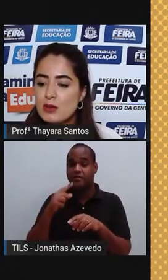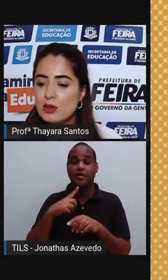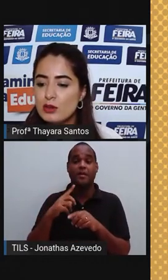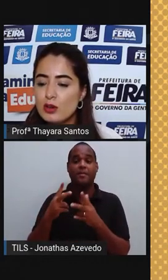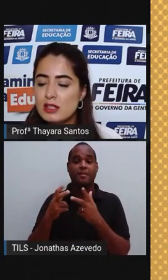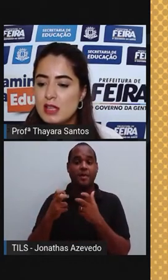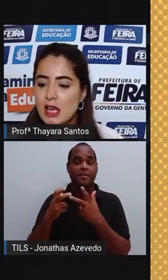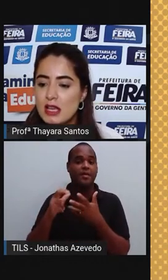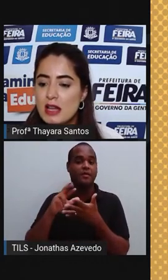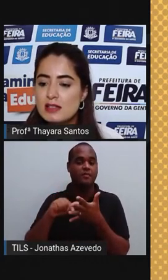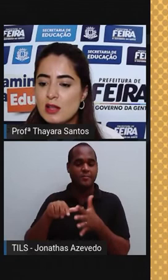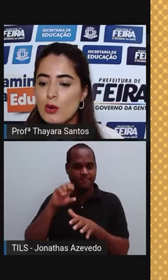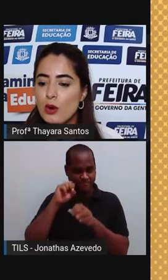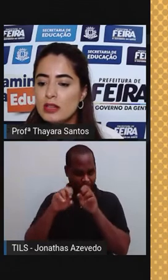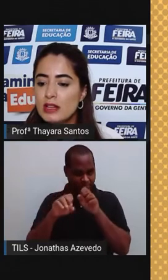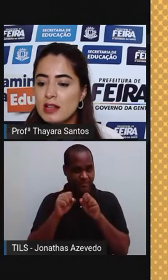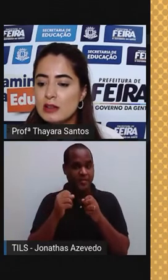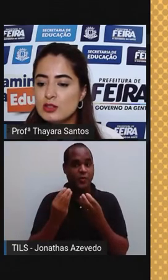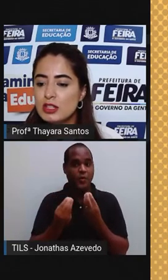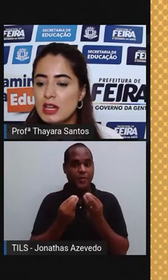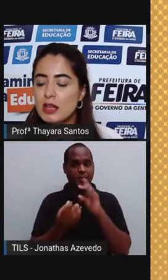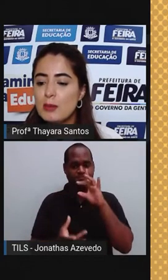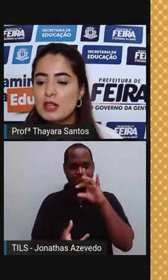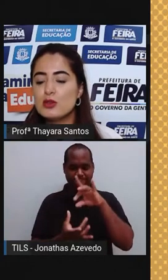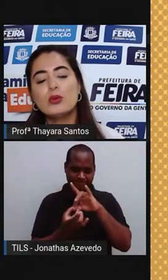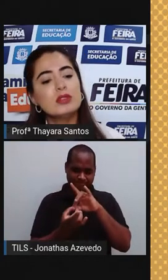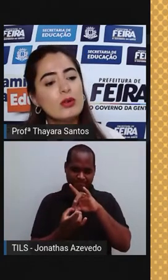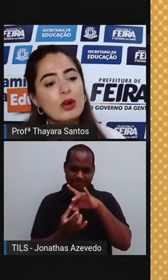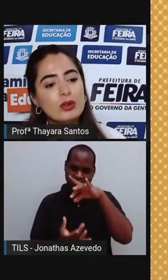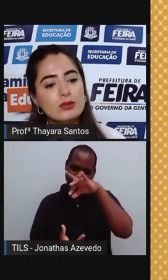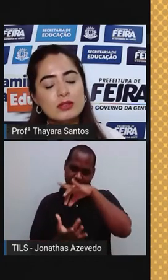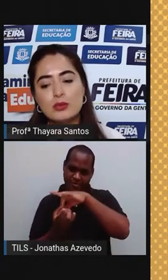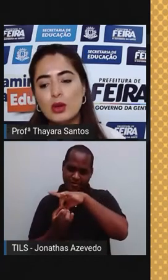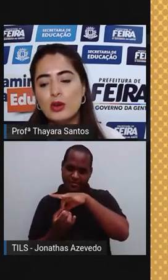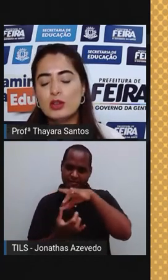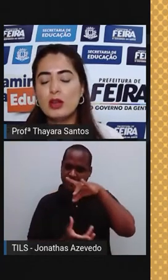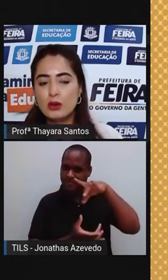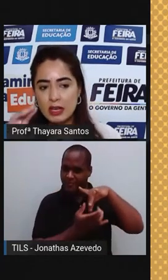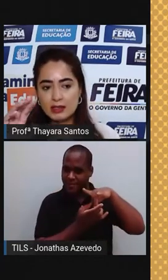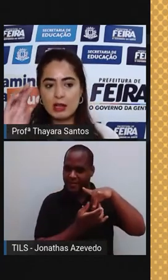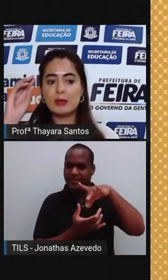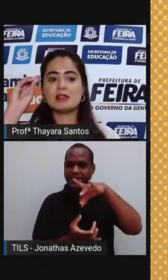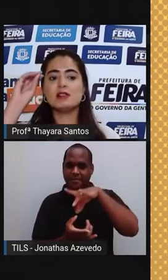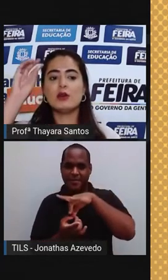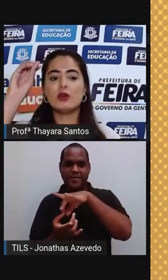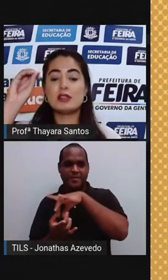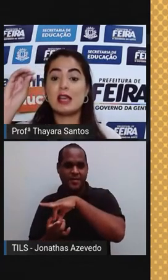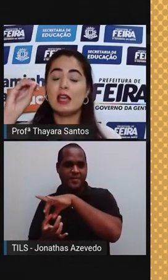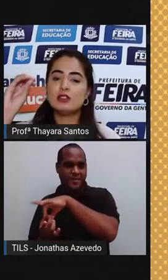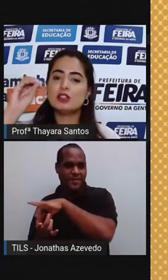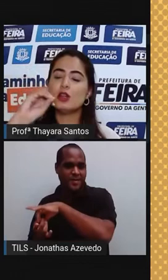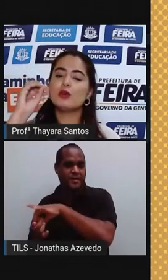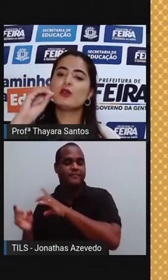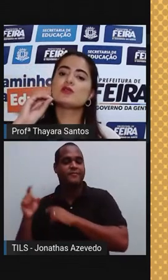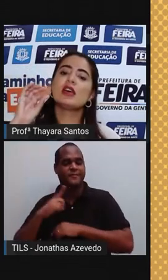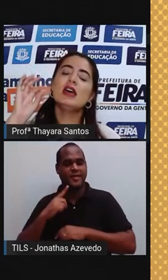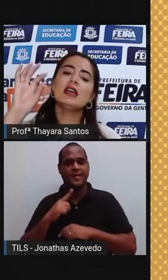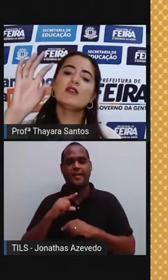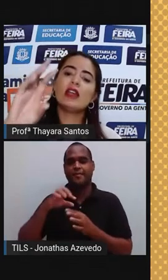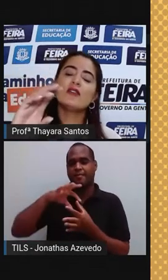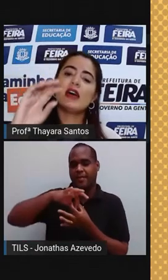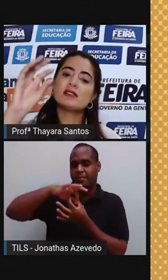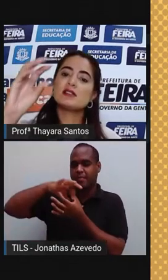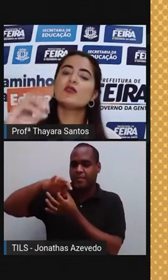perceber os odores e estão conectados diretamente com o neurônio. Tem um neurônio aí conectado que é esse neurônio, essa rede de neurônios